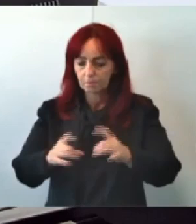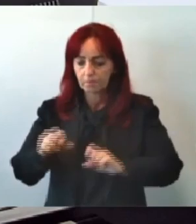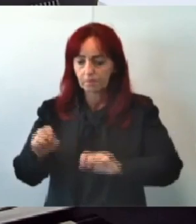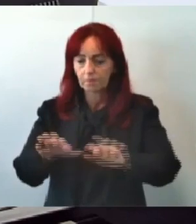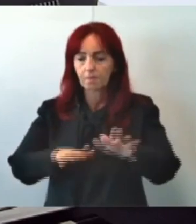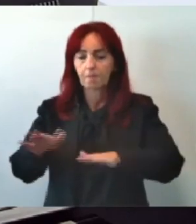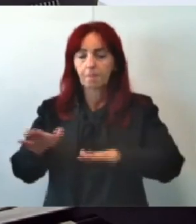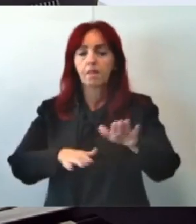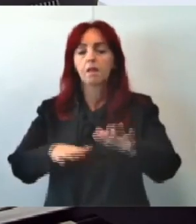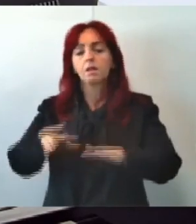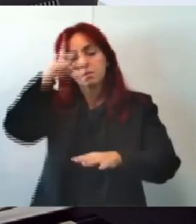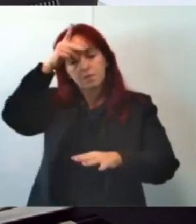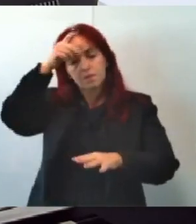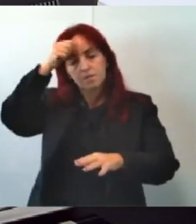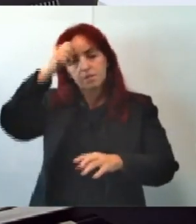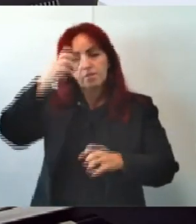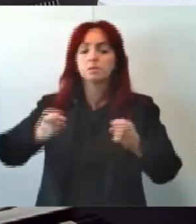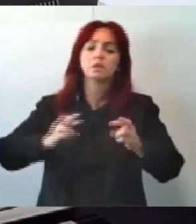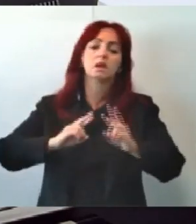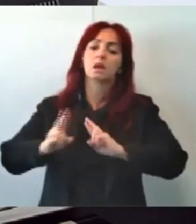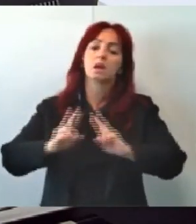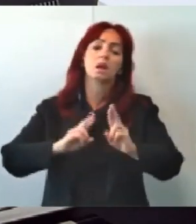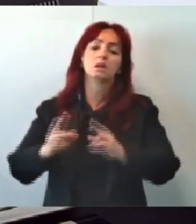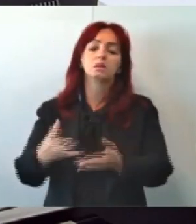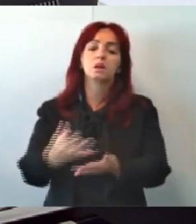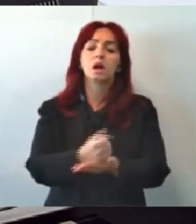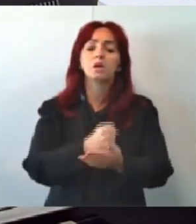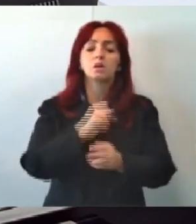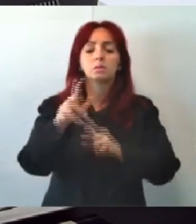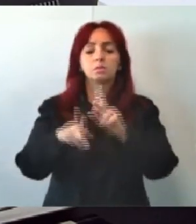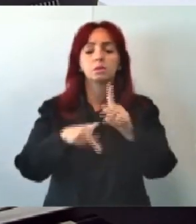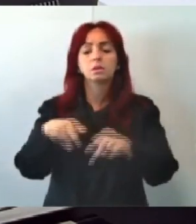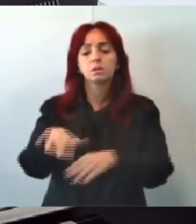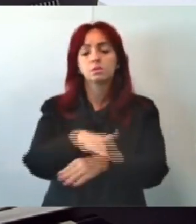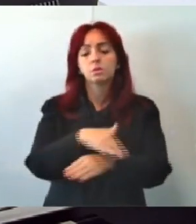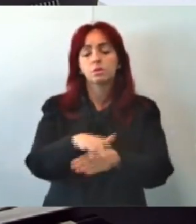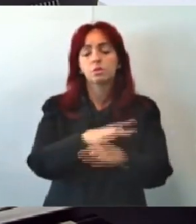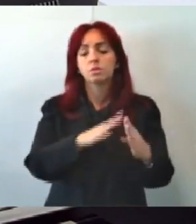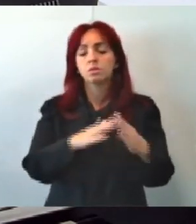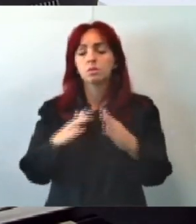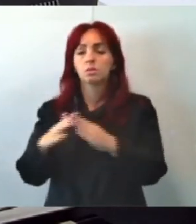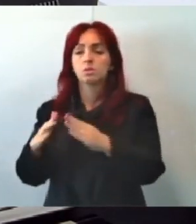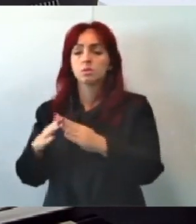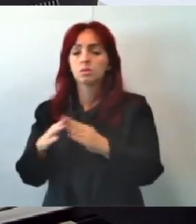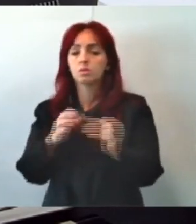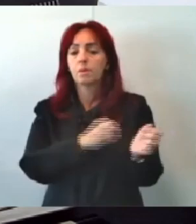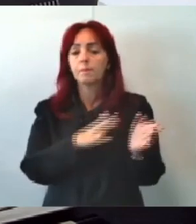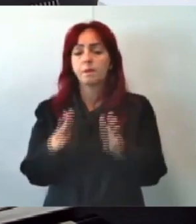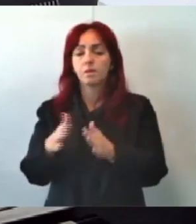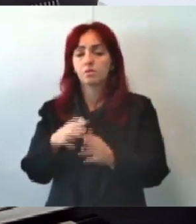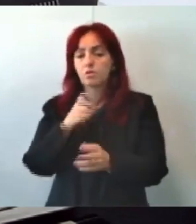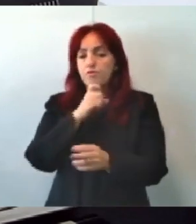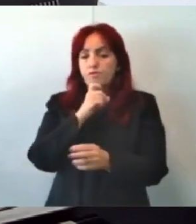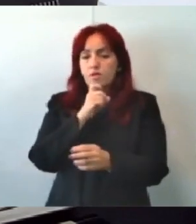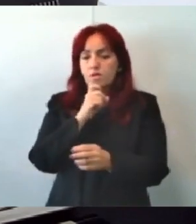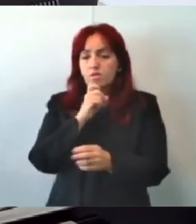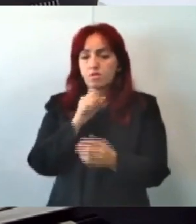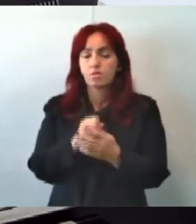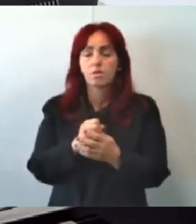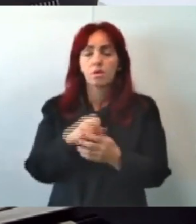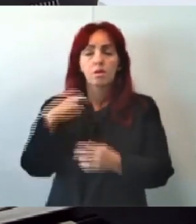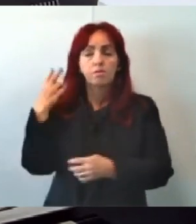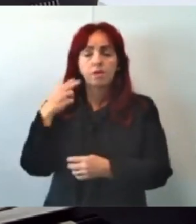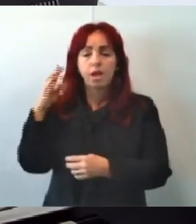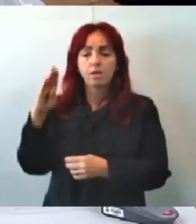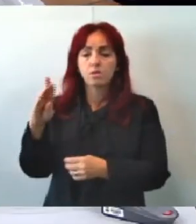prefeitura Em relação Acolhida da população Em situação de rua Durante o período De frio Autoria Doutor Vereador Doutor Bruno